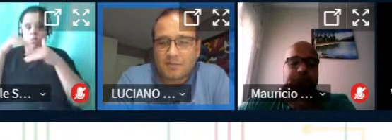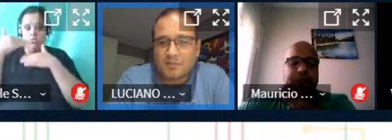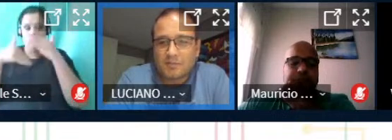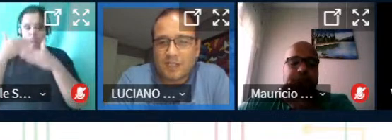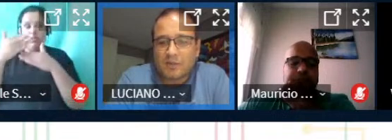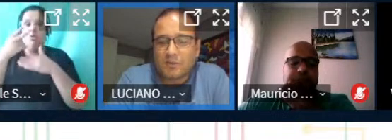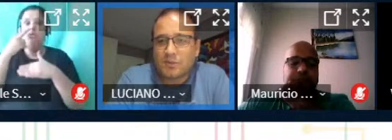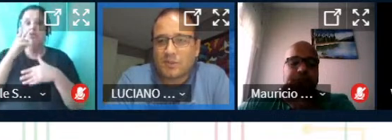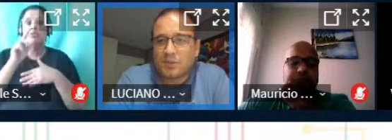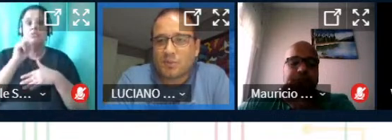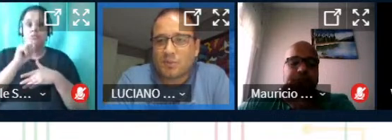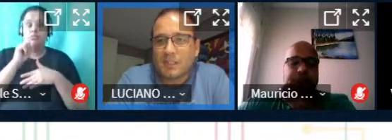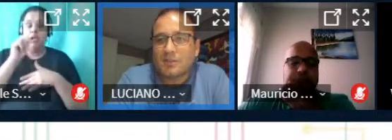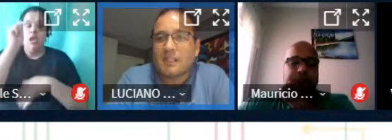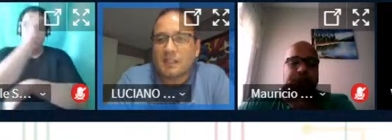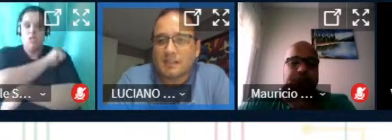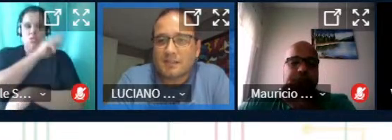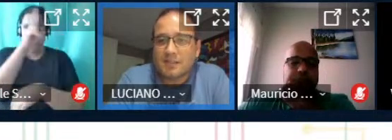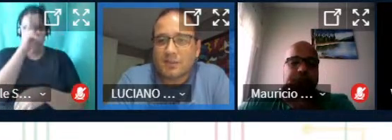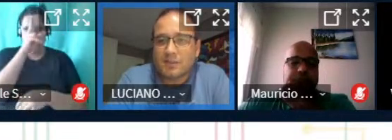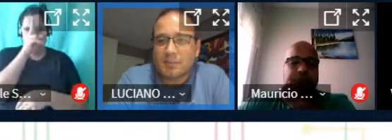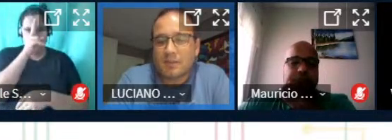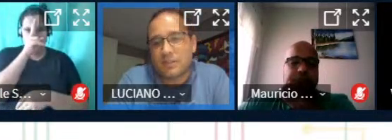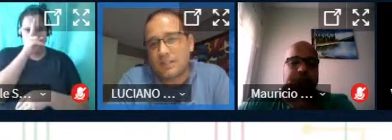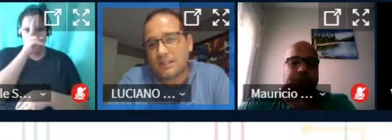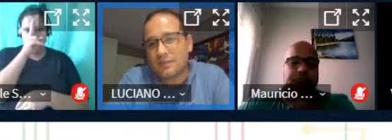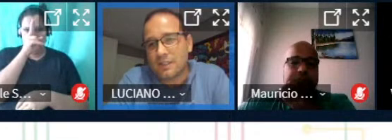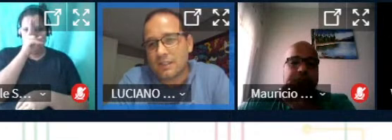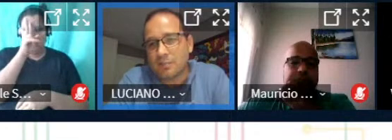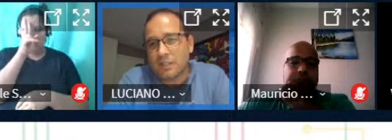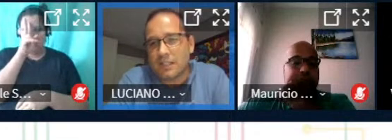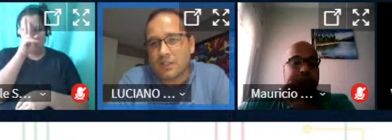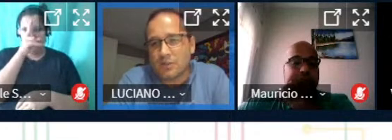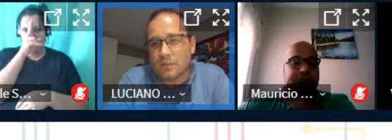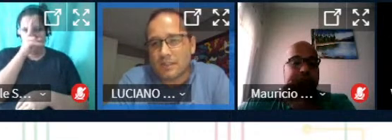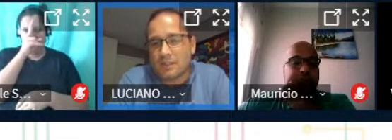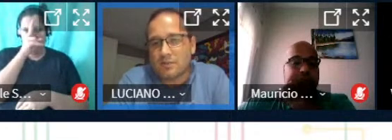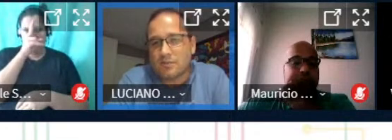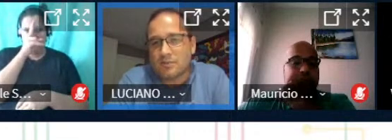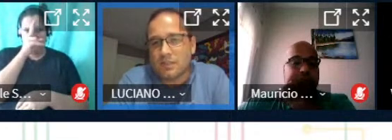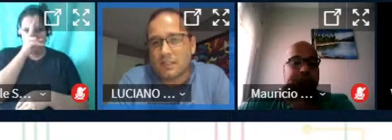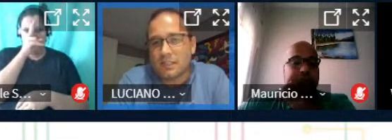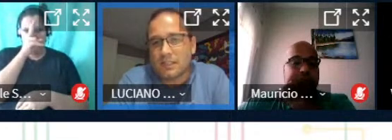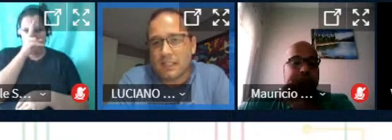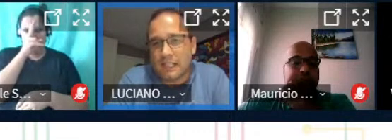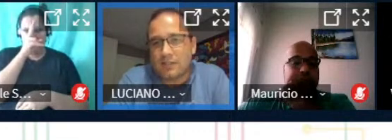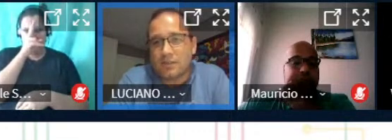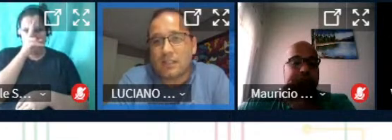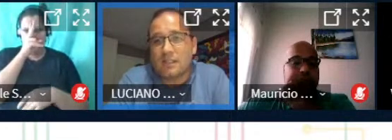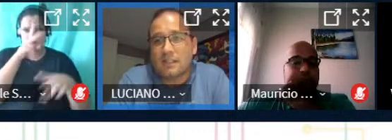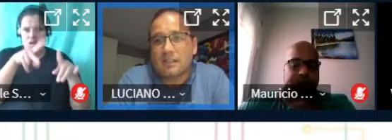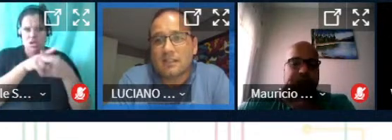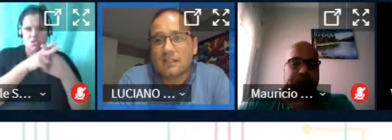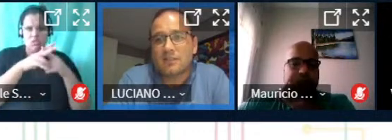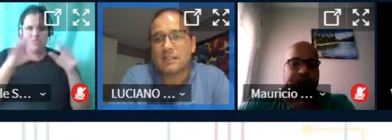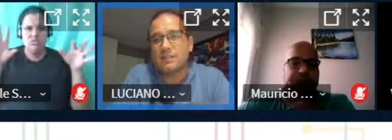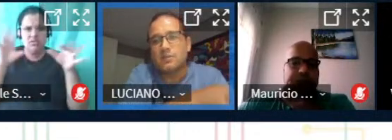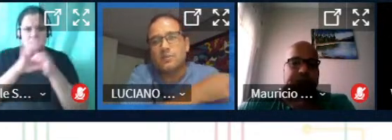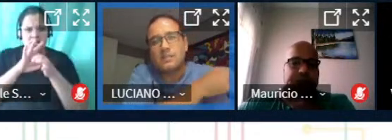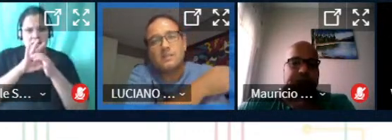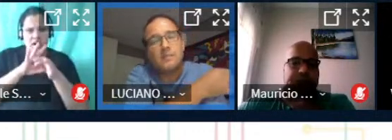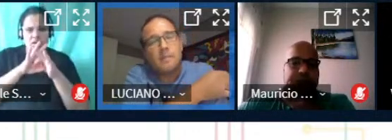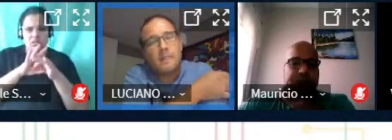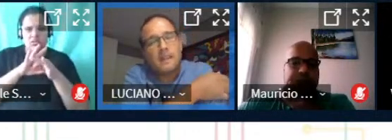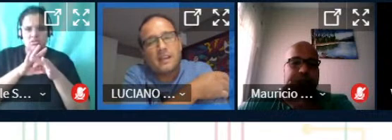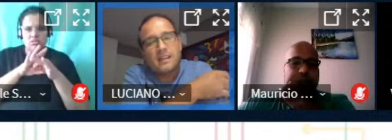vocês são alunos do segundo ano não sei se vocês é modalidade automação integrado então